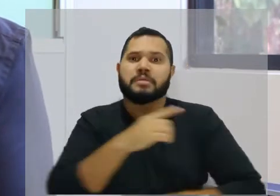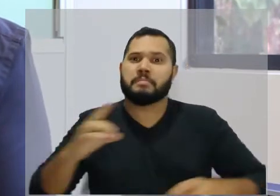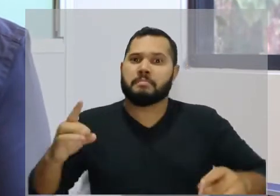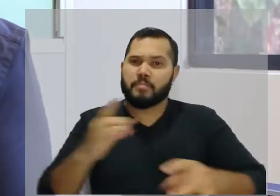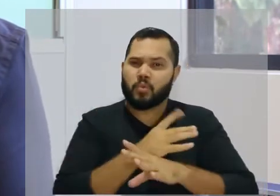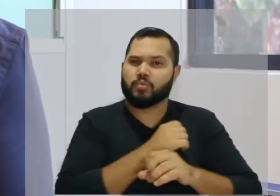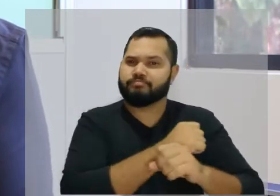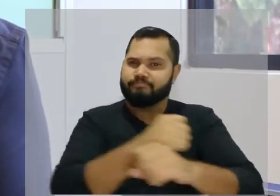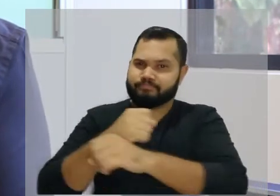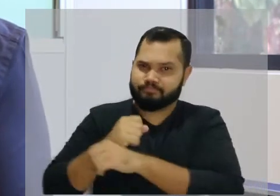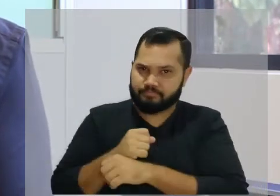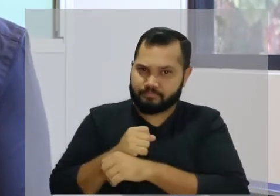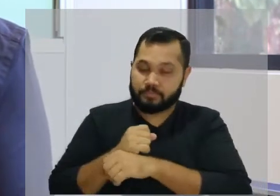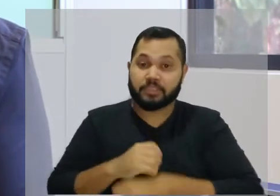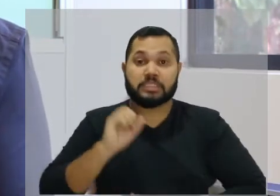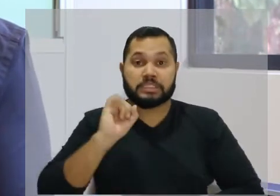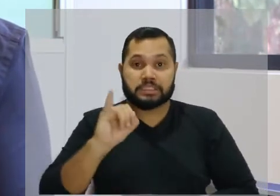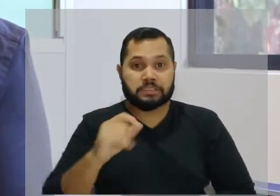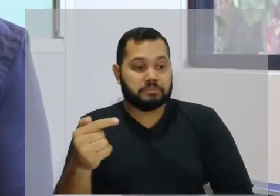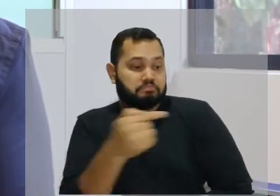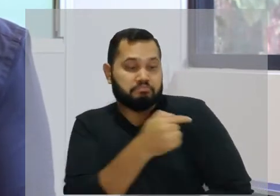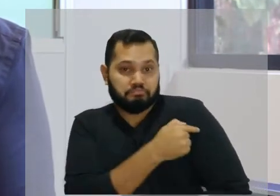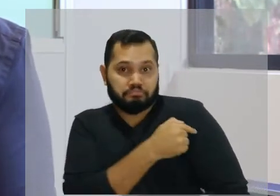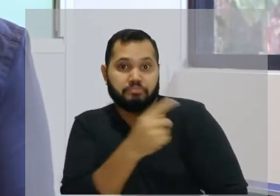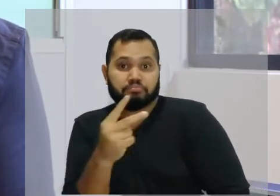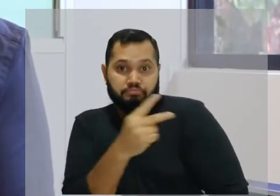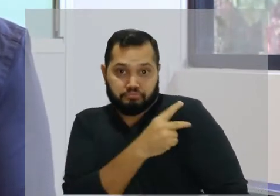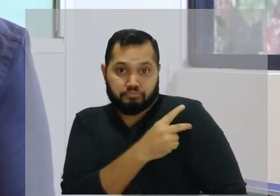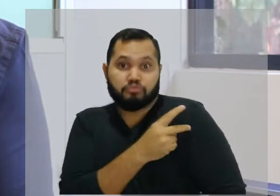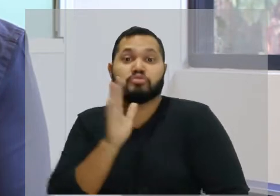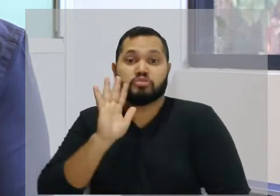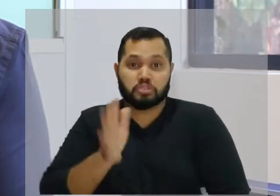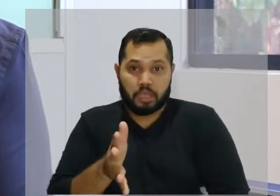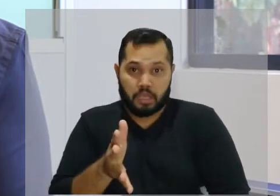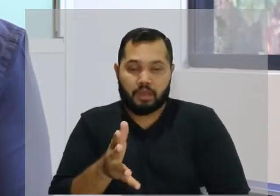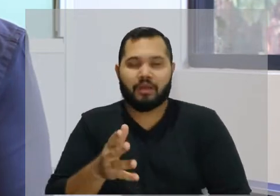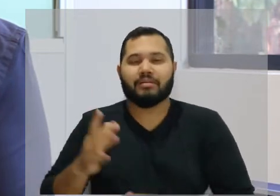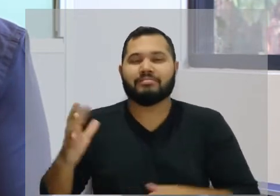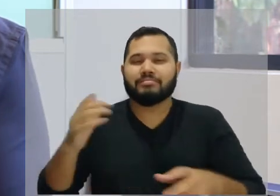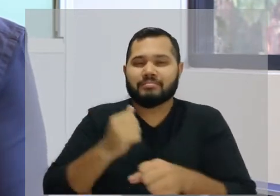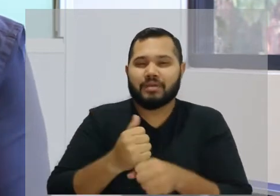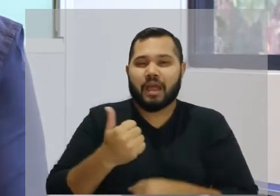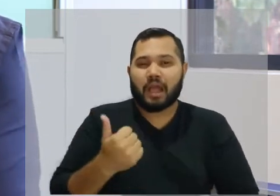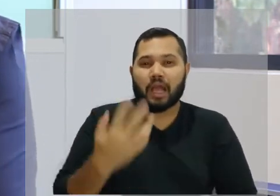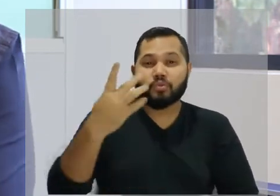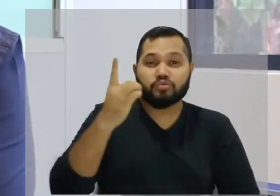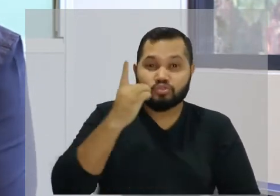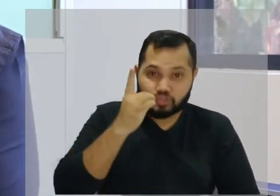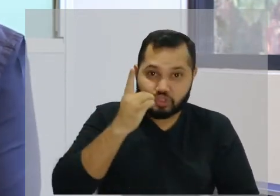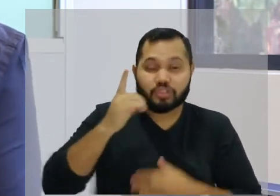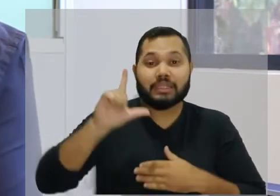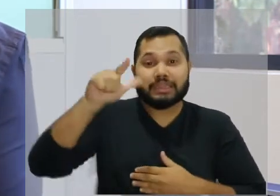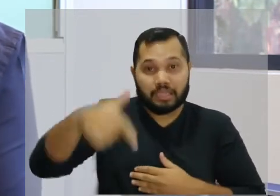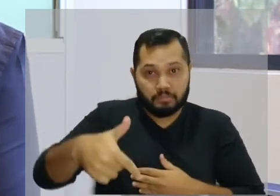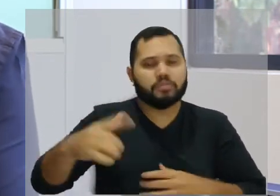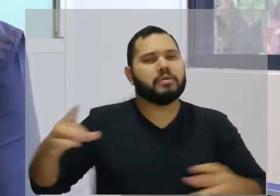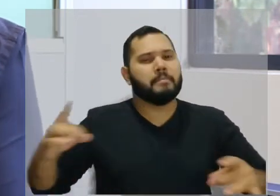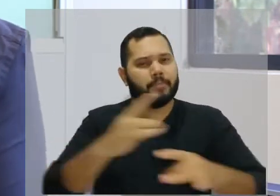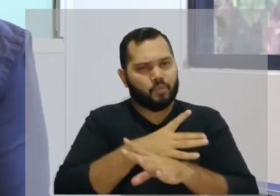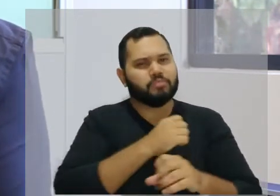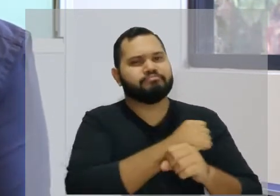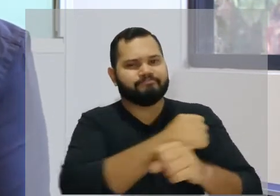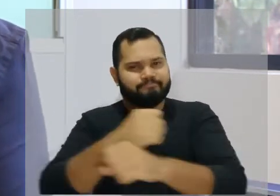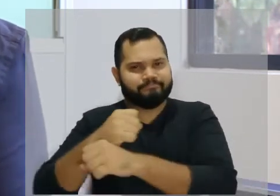estejam imunizados. Aquele que já tomou a vacina, primeira e segunda doses, e mais de 14 dias para ser